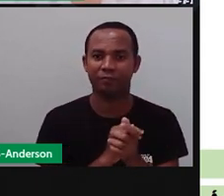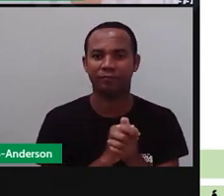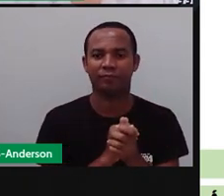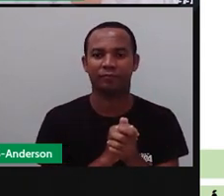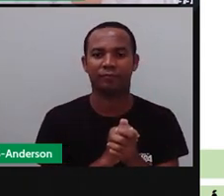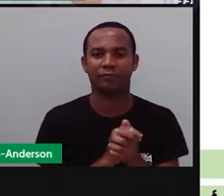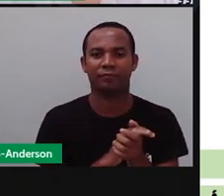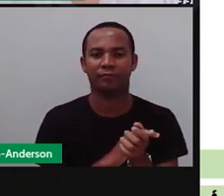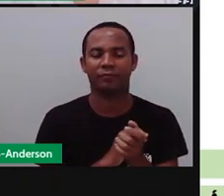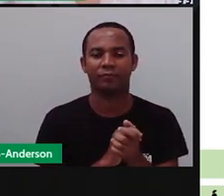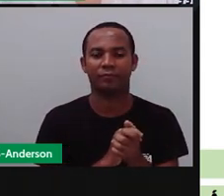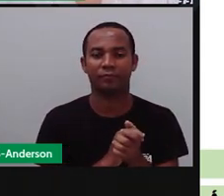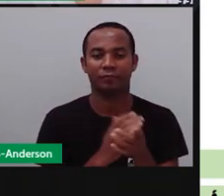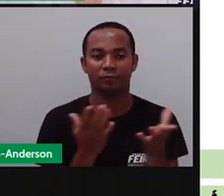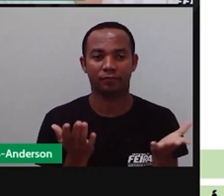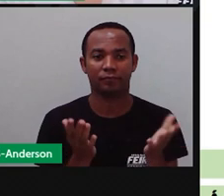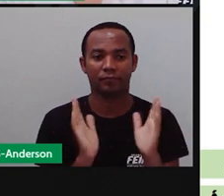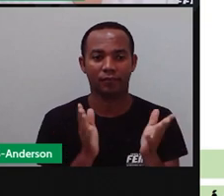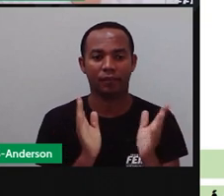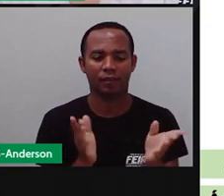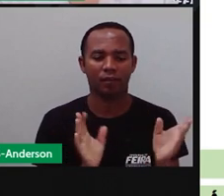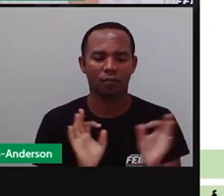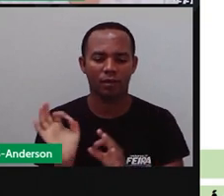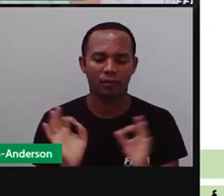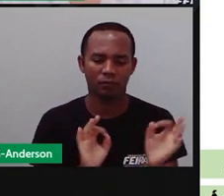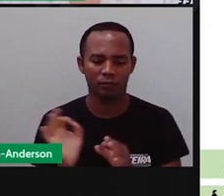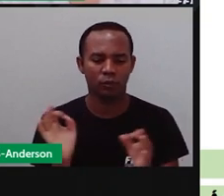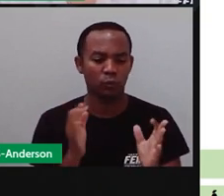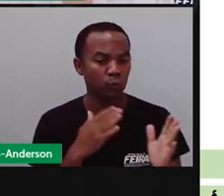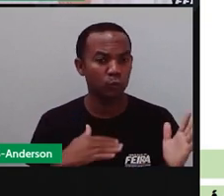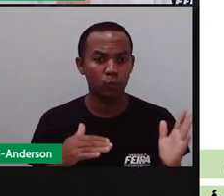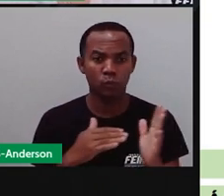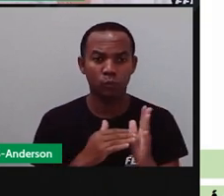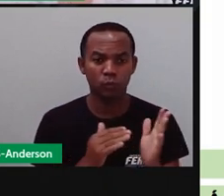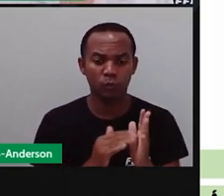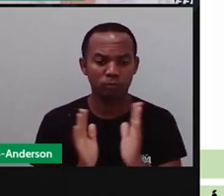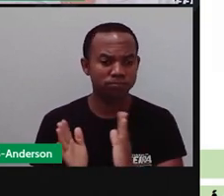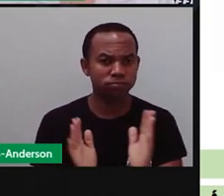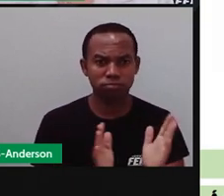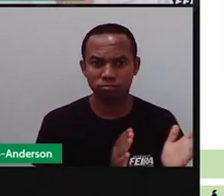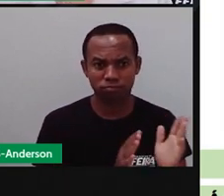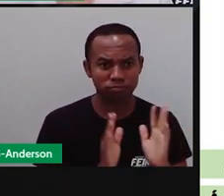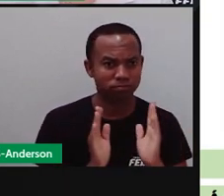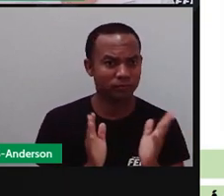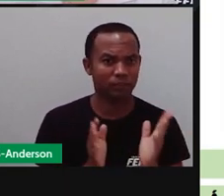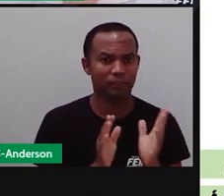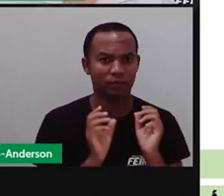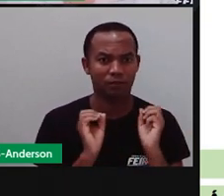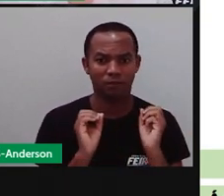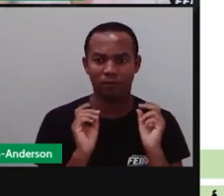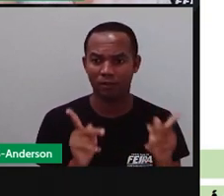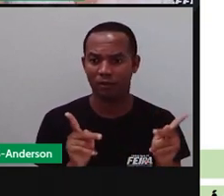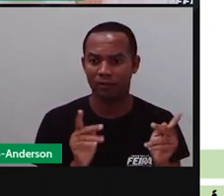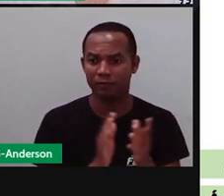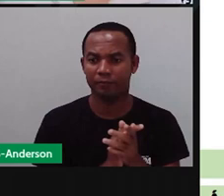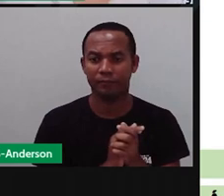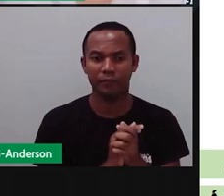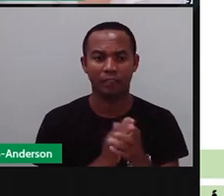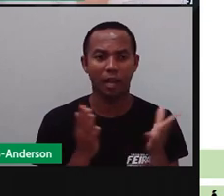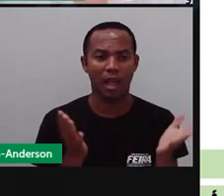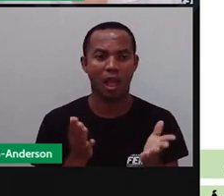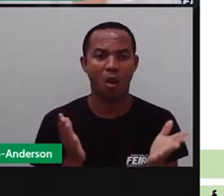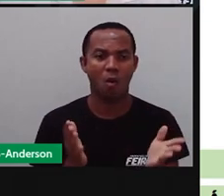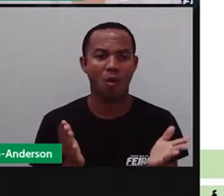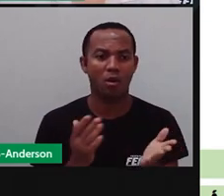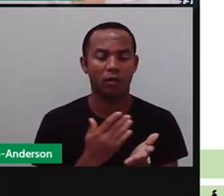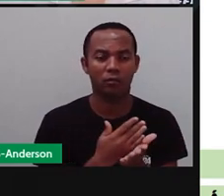Vamos lá? Bom, já arrumaram as coisas de vocês, caderno, lápis, colocaram garrafinha de água, copinho de água ali perto, que agora a gente vai